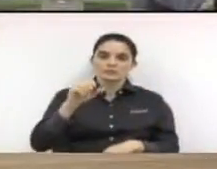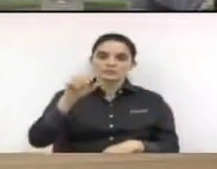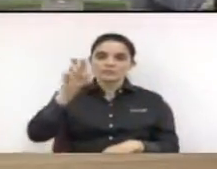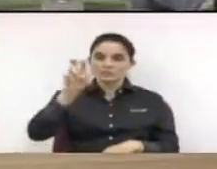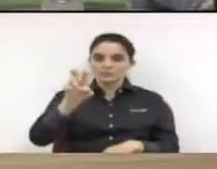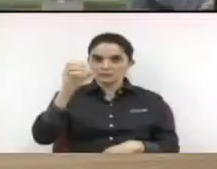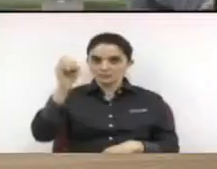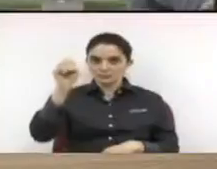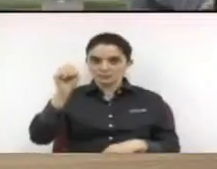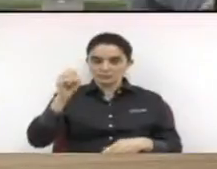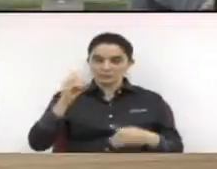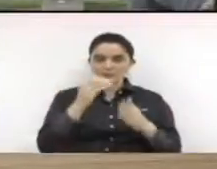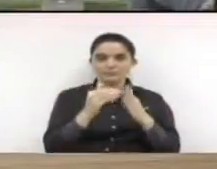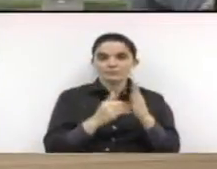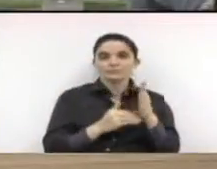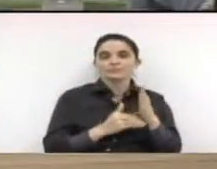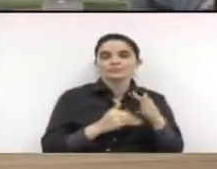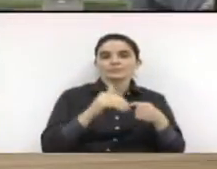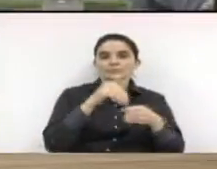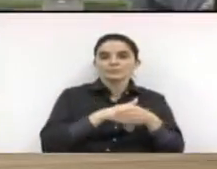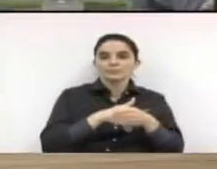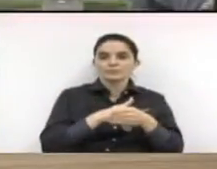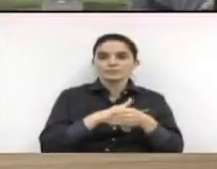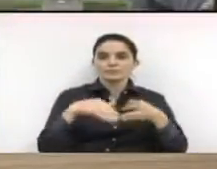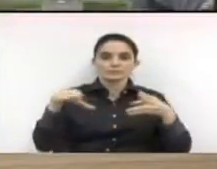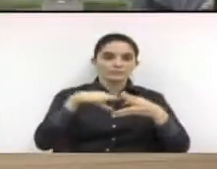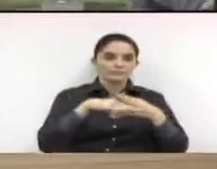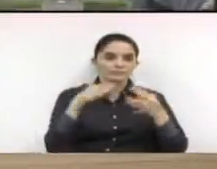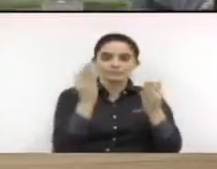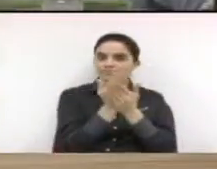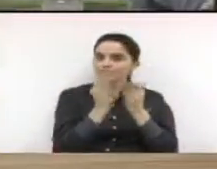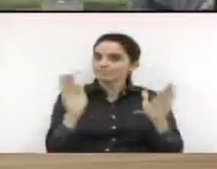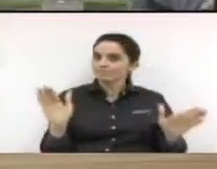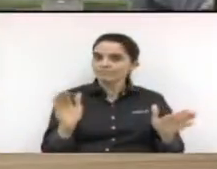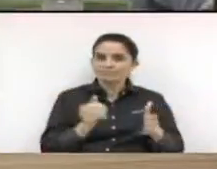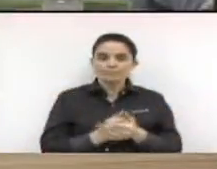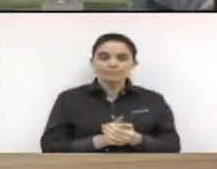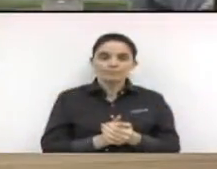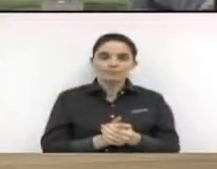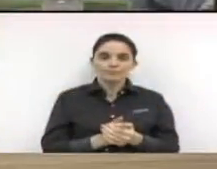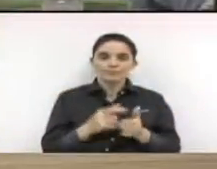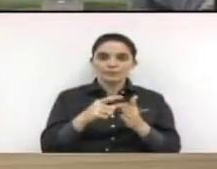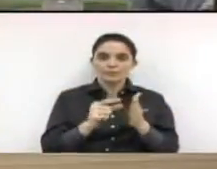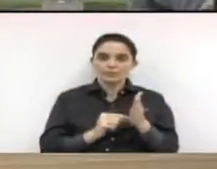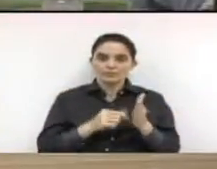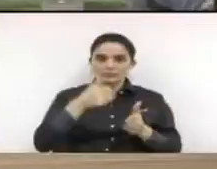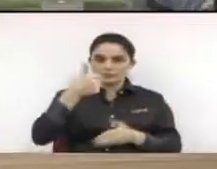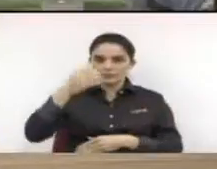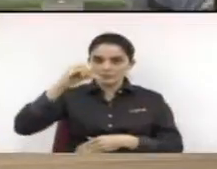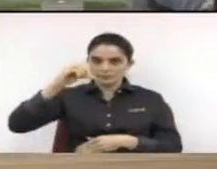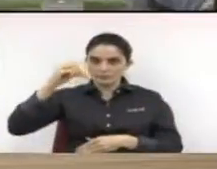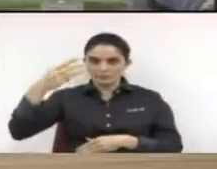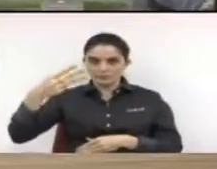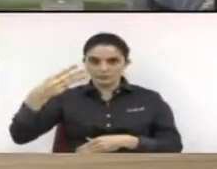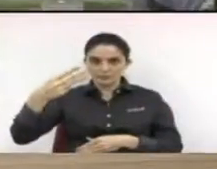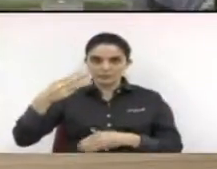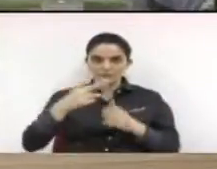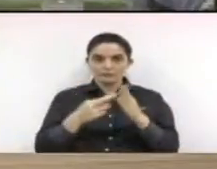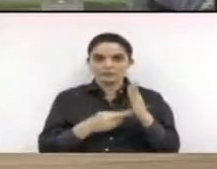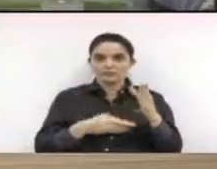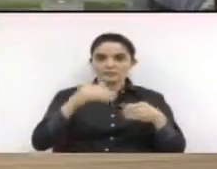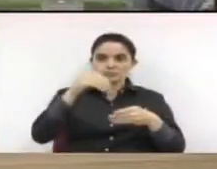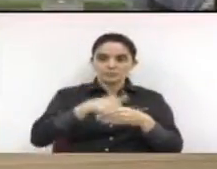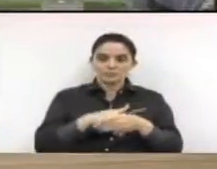câmara municipal de limeira que seja imediatamente encerrado o intervalo regimental que trata o artigo cento e noventa três do regimento interno da câmara municipal de limeira